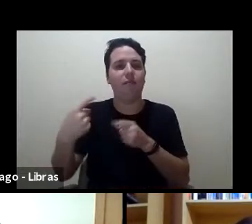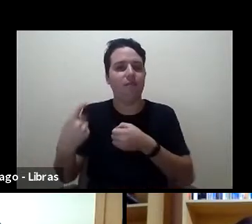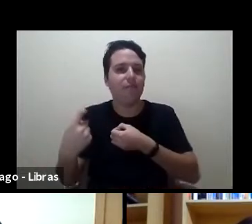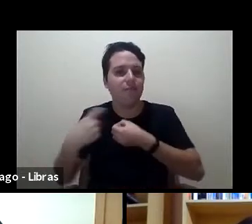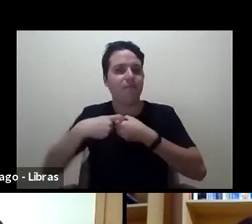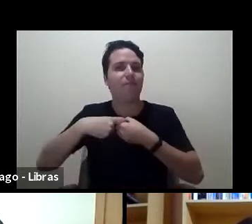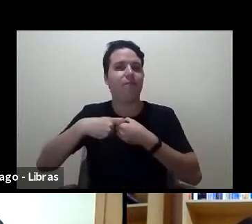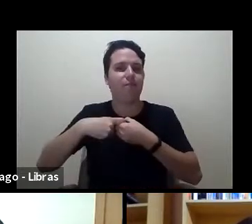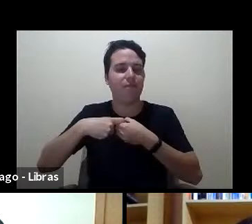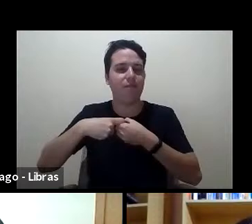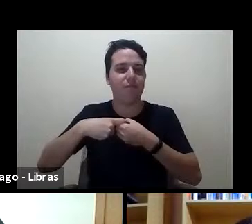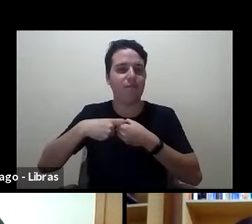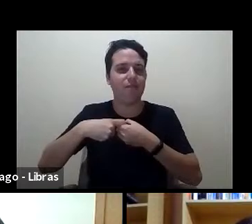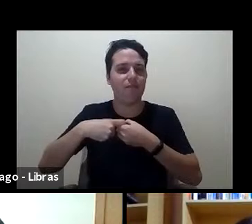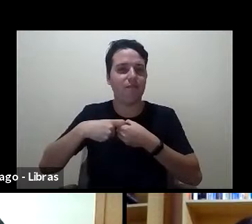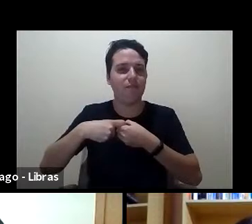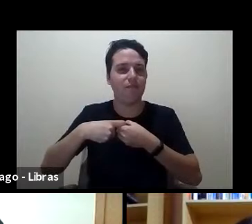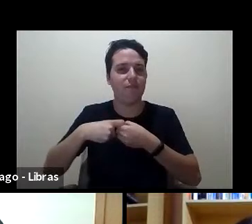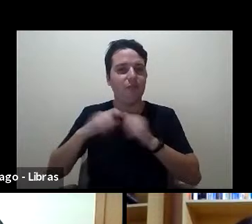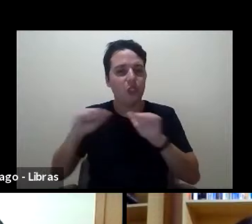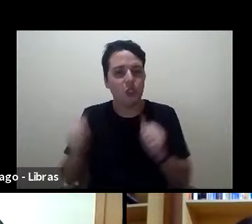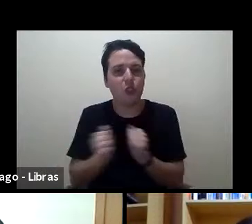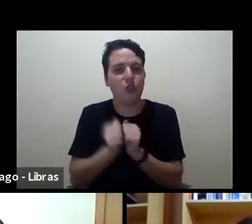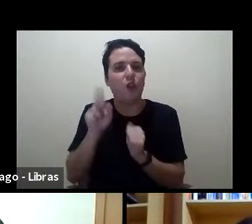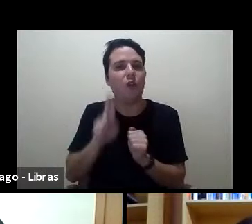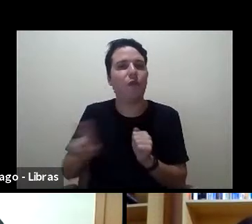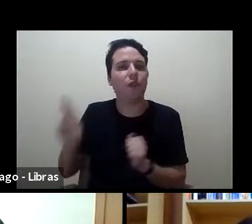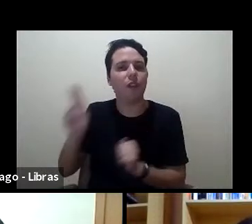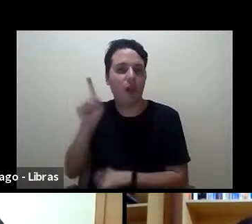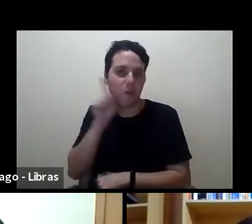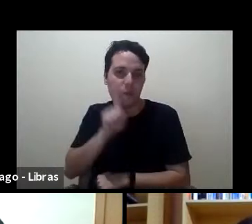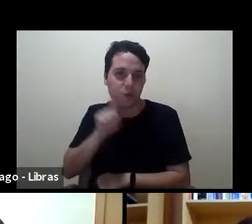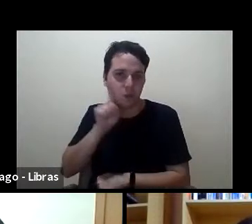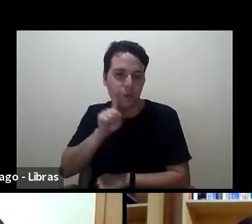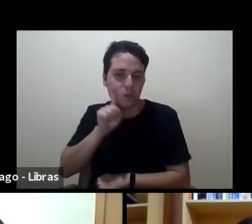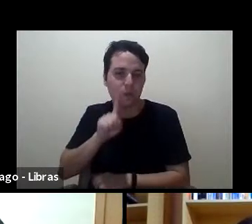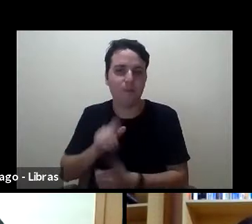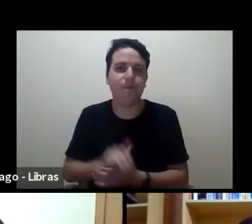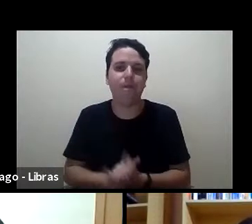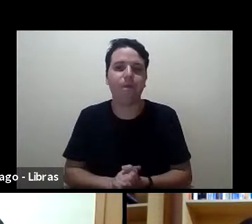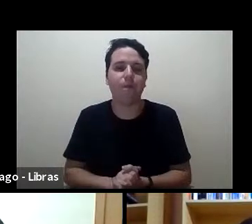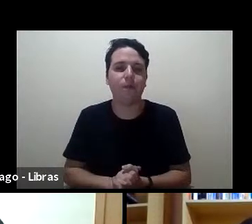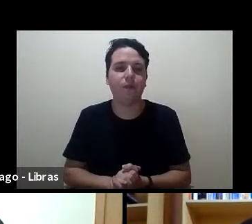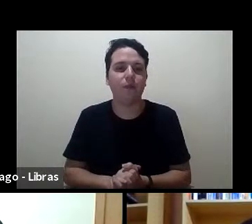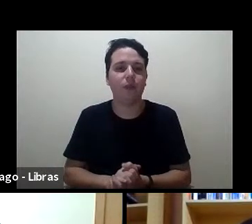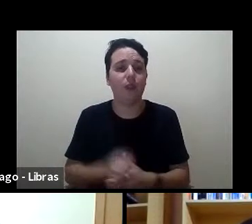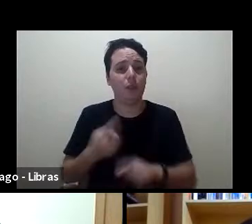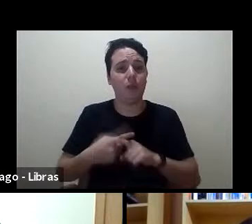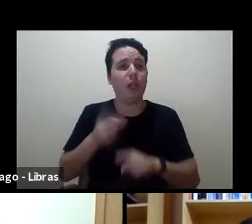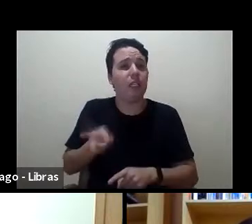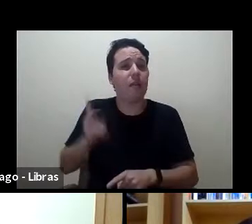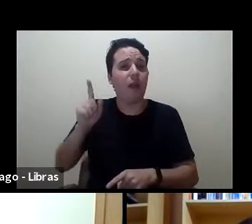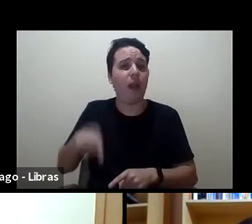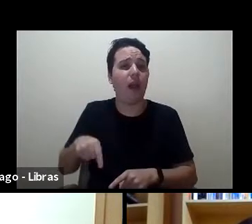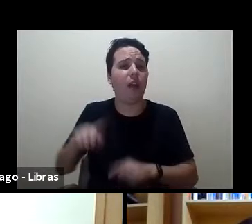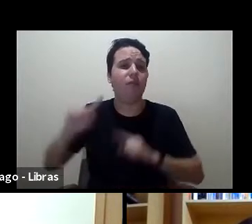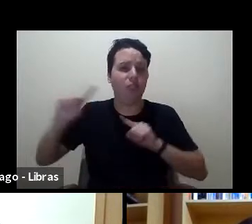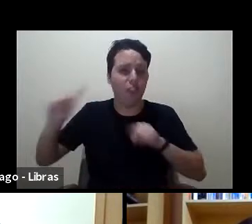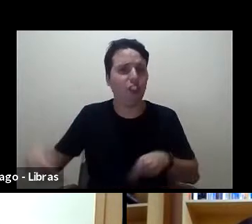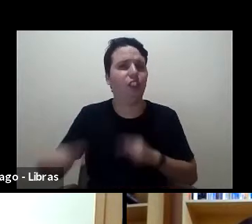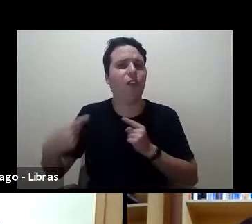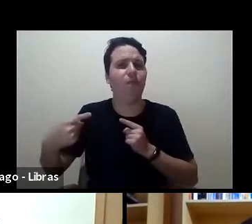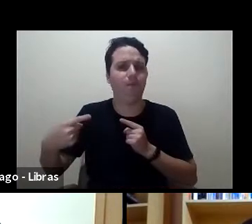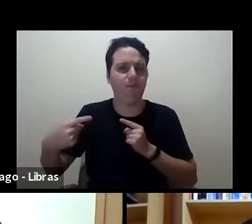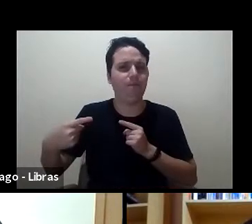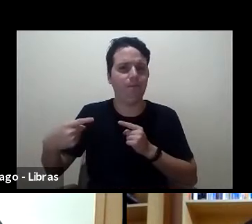com uma instituição norte-americana, que é sempre um desafio. Então,